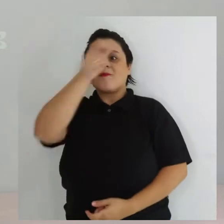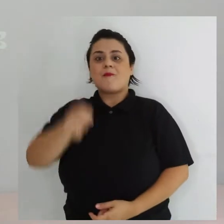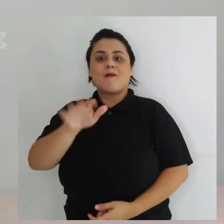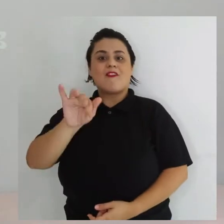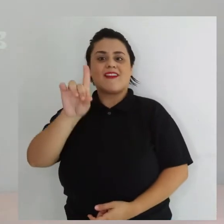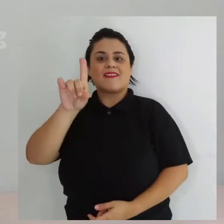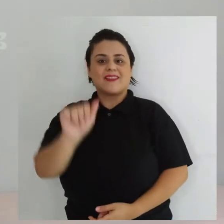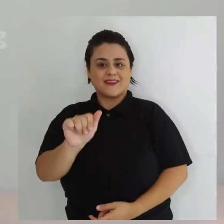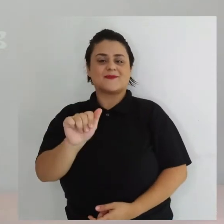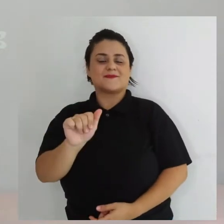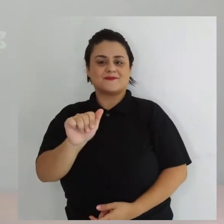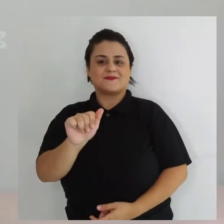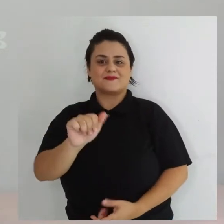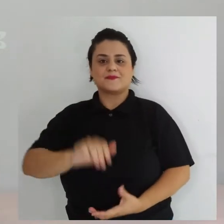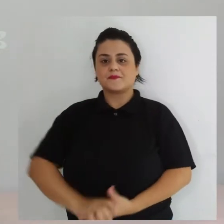luar.